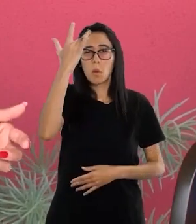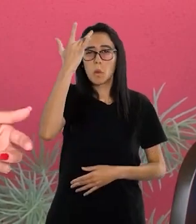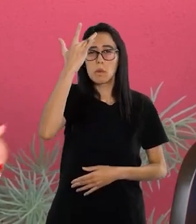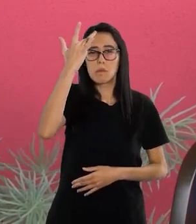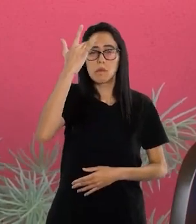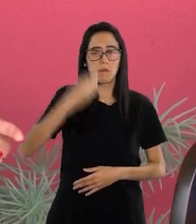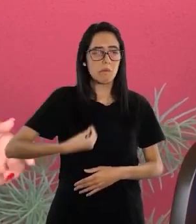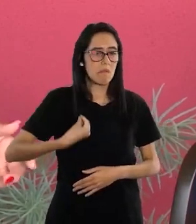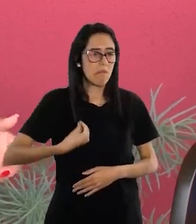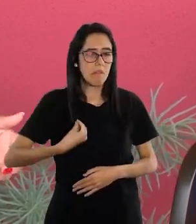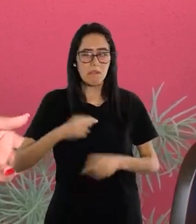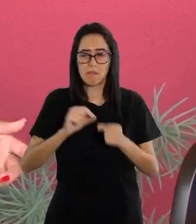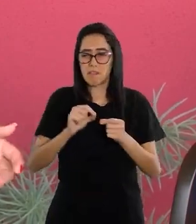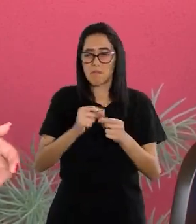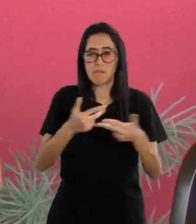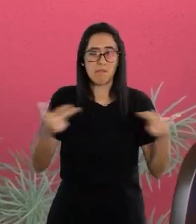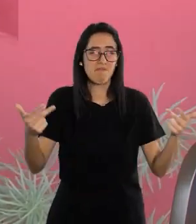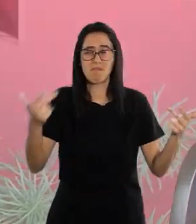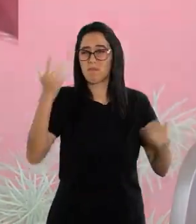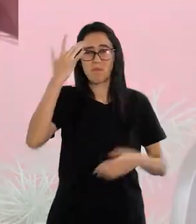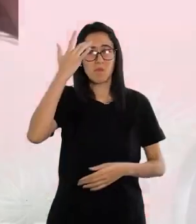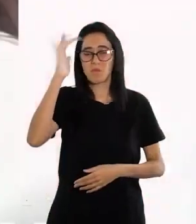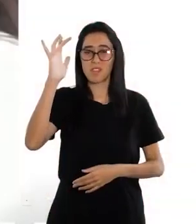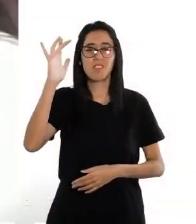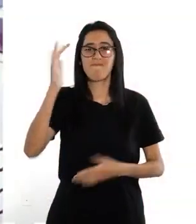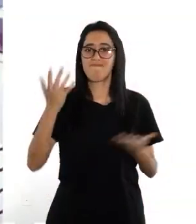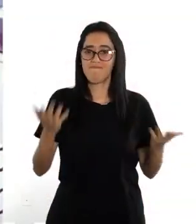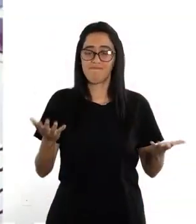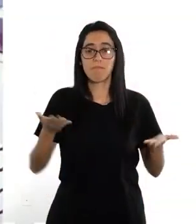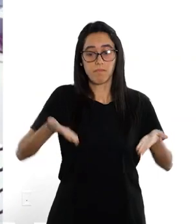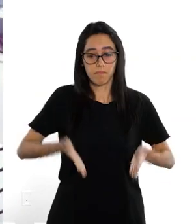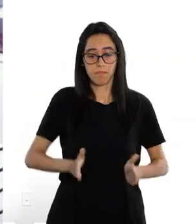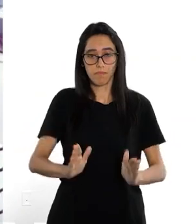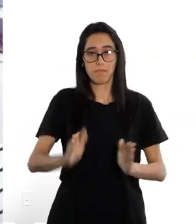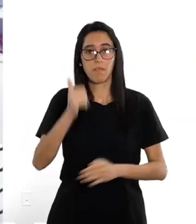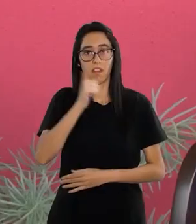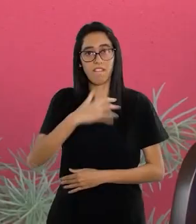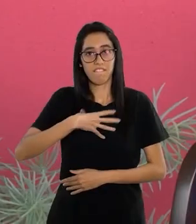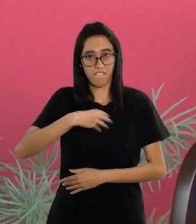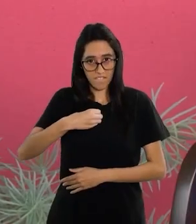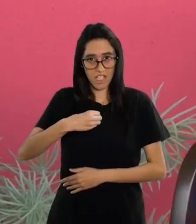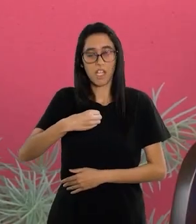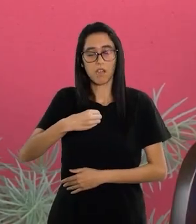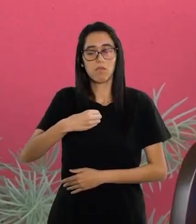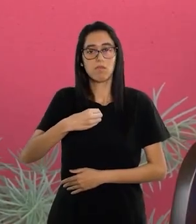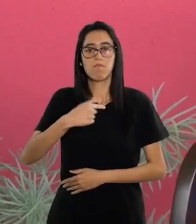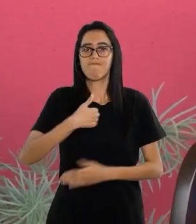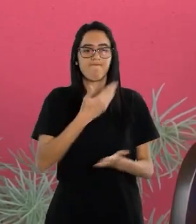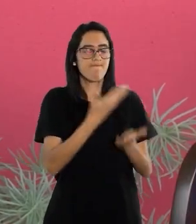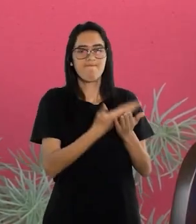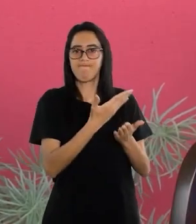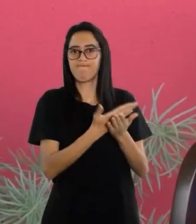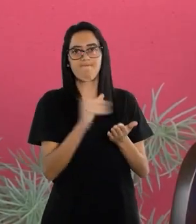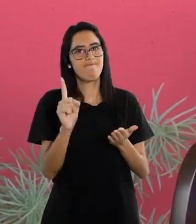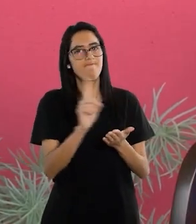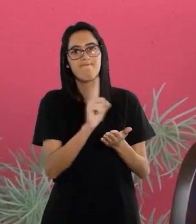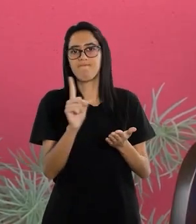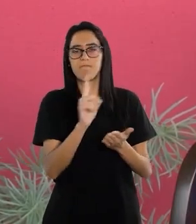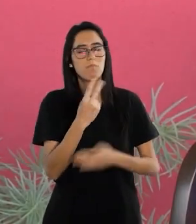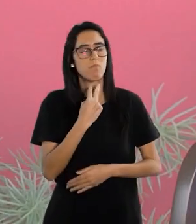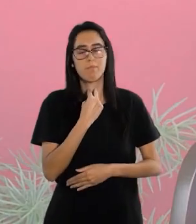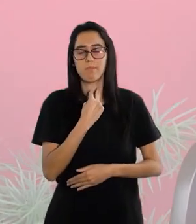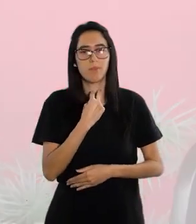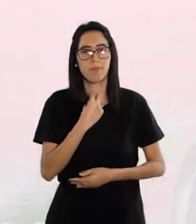noção do que tava fazendo, né? Tive uma filha. E não estudei. Porque ele também não permitiu que